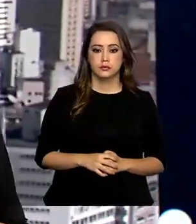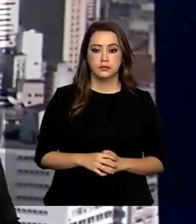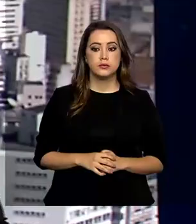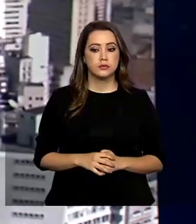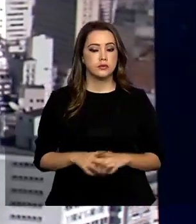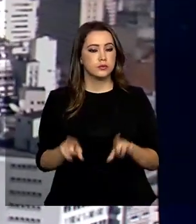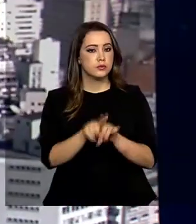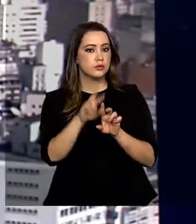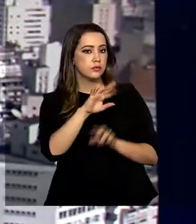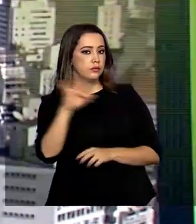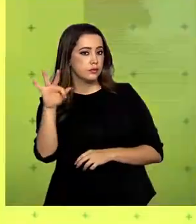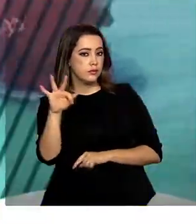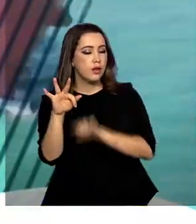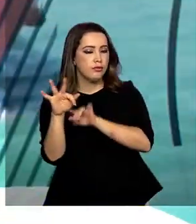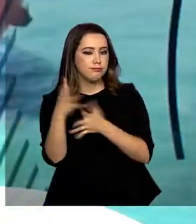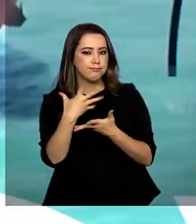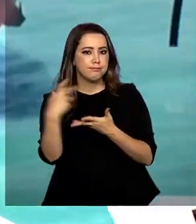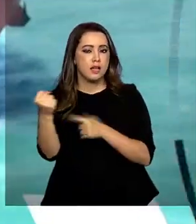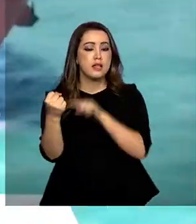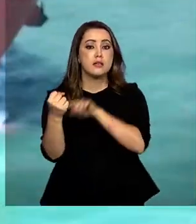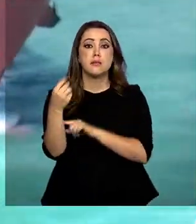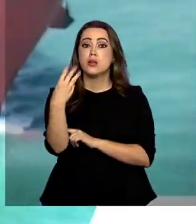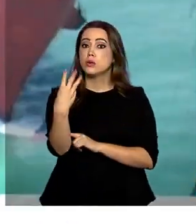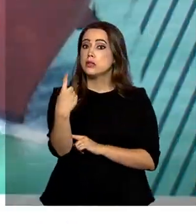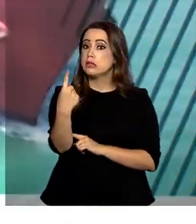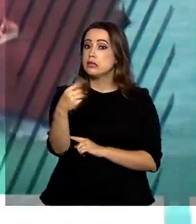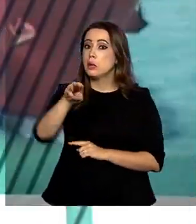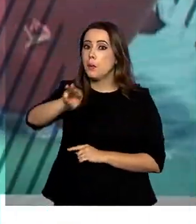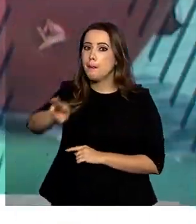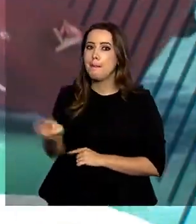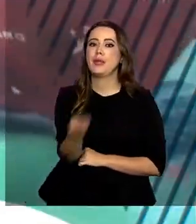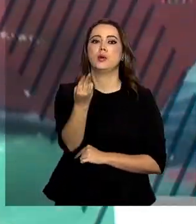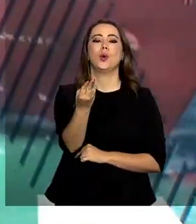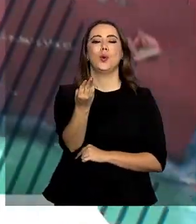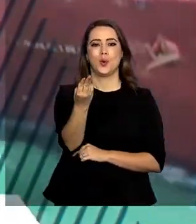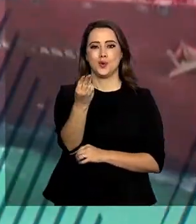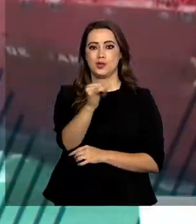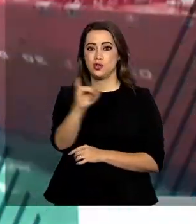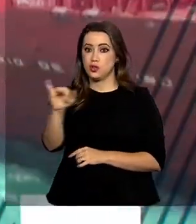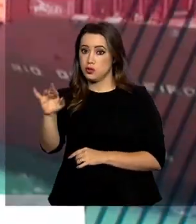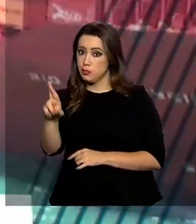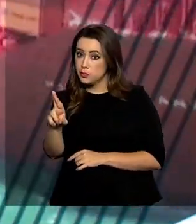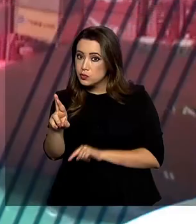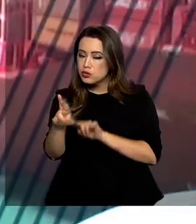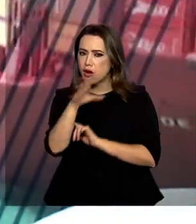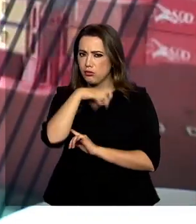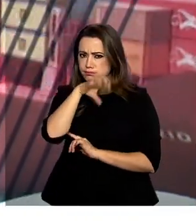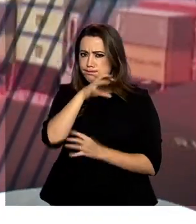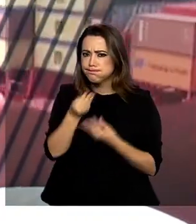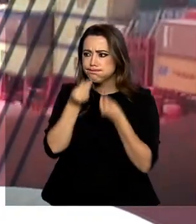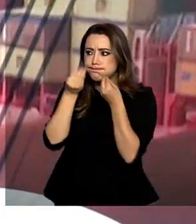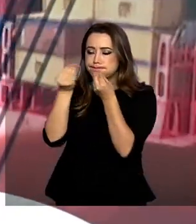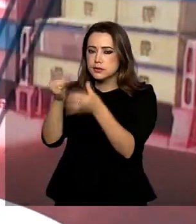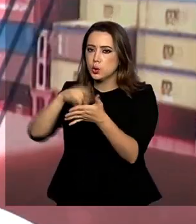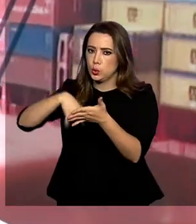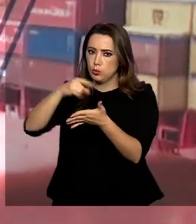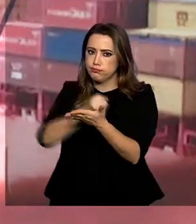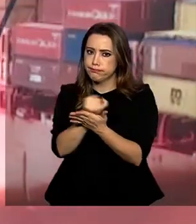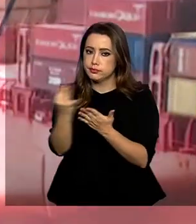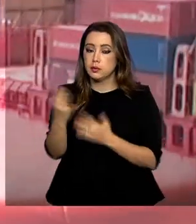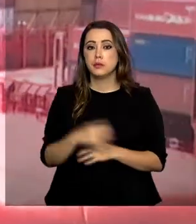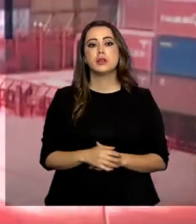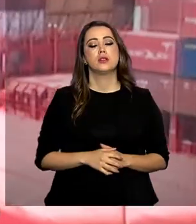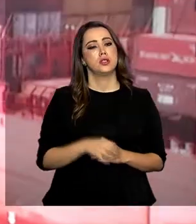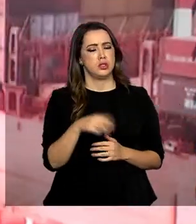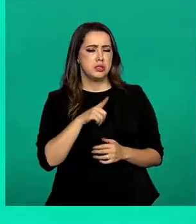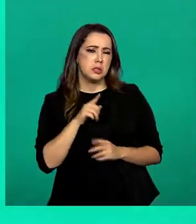E a Receita Federal recebeu 31,980,000 declarações do imposto de renda, dos 32 milhões